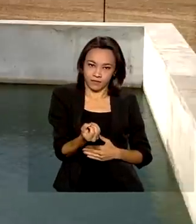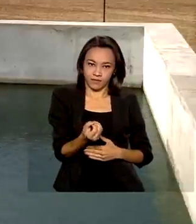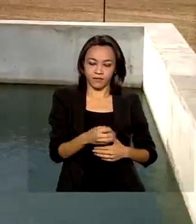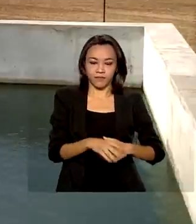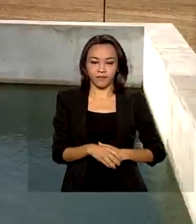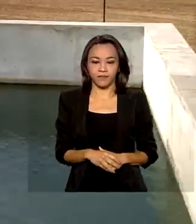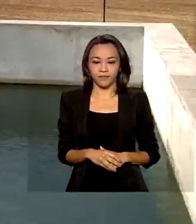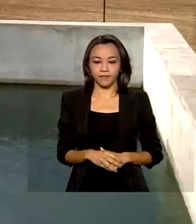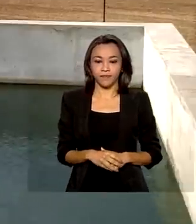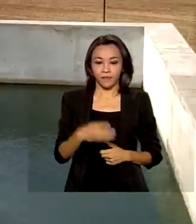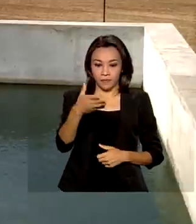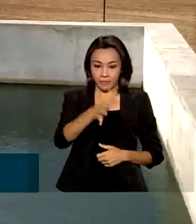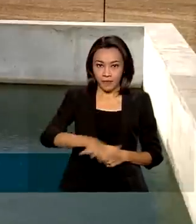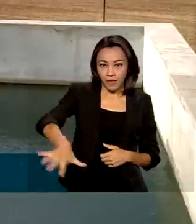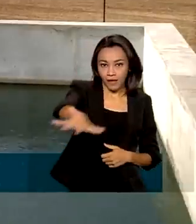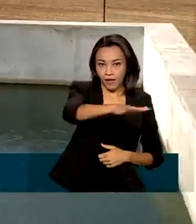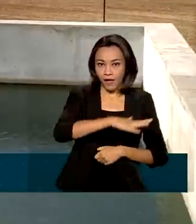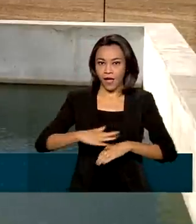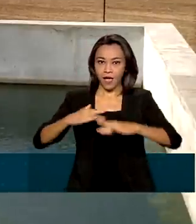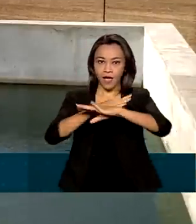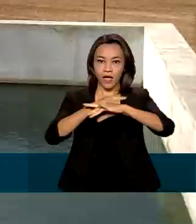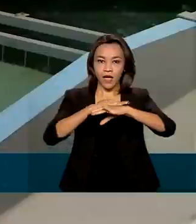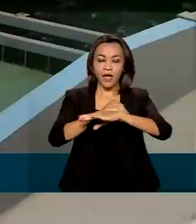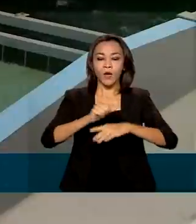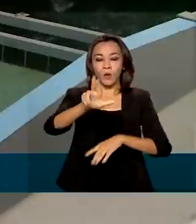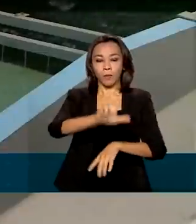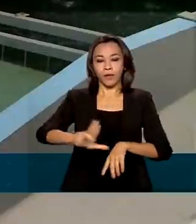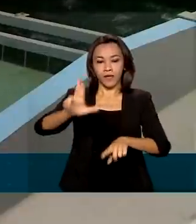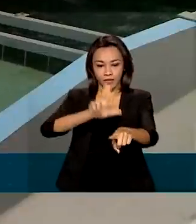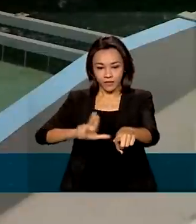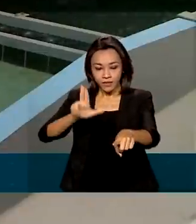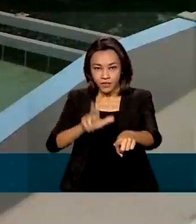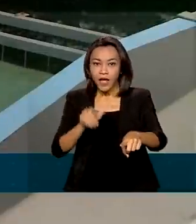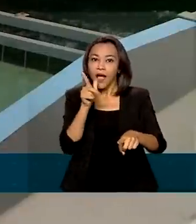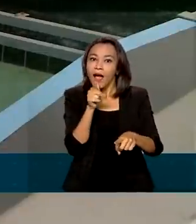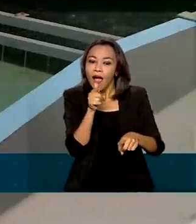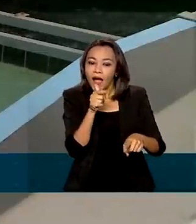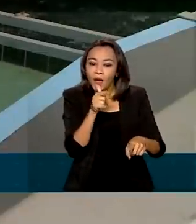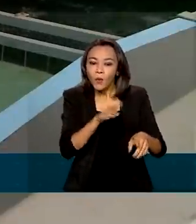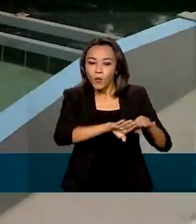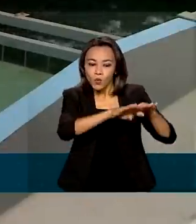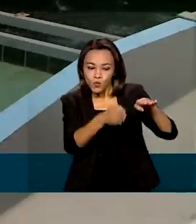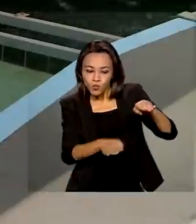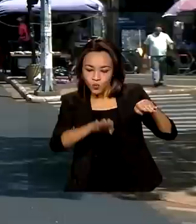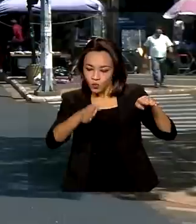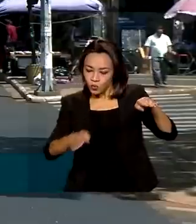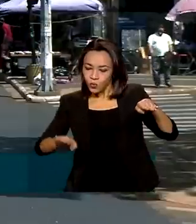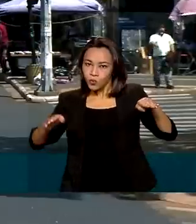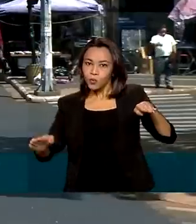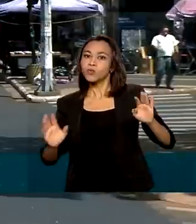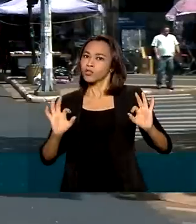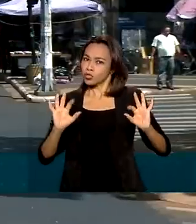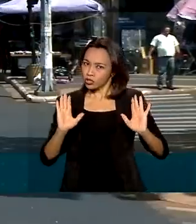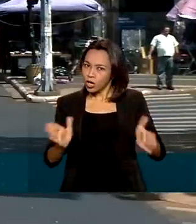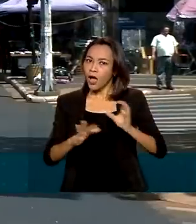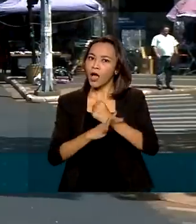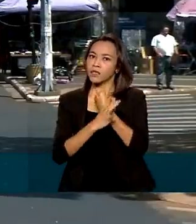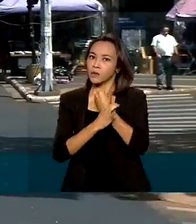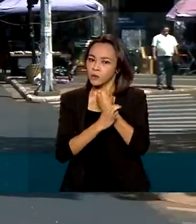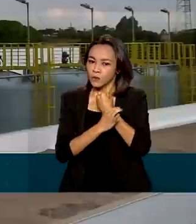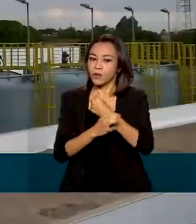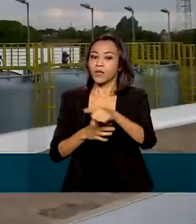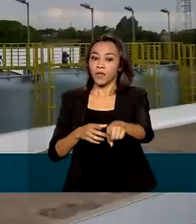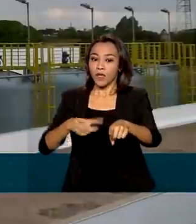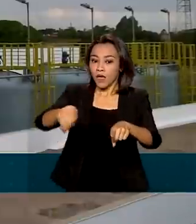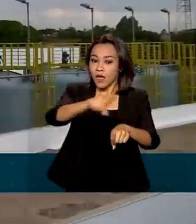No município de Uberlândia, em Minas Gerais, o abastecimento de água está garantido. Os moradores contam